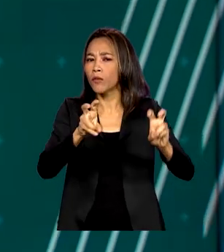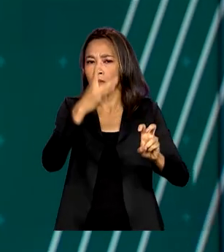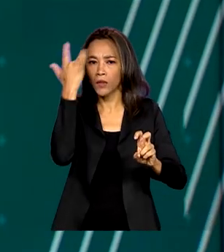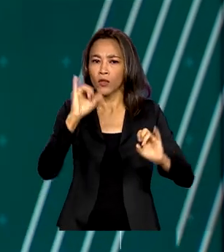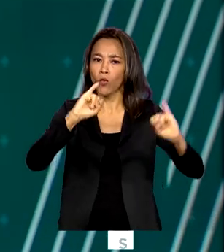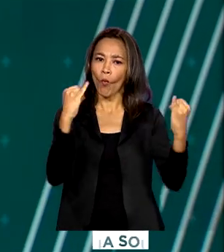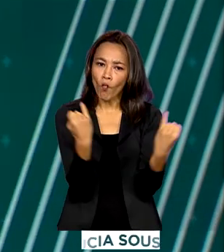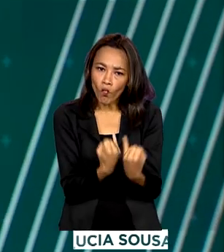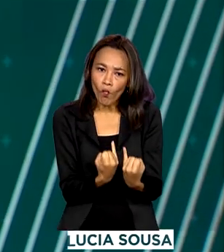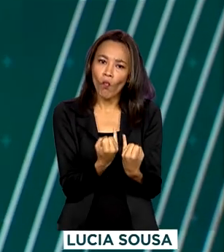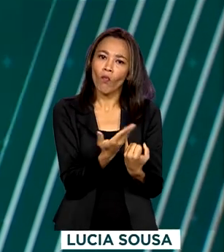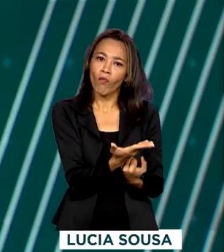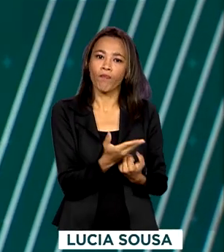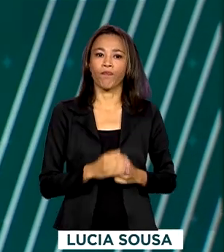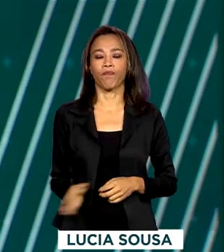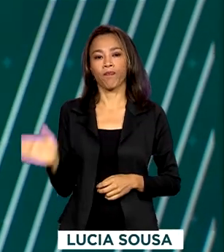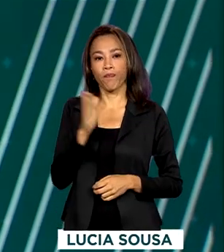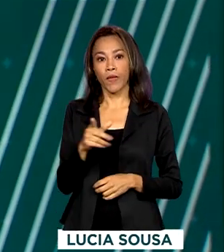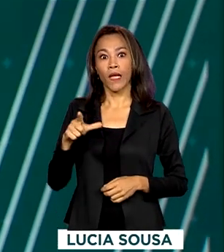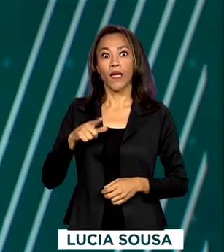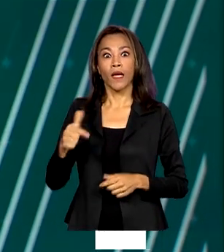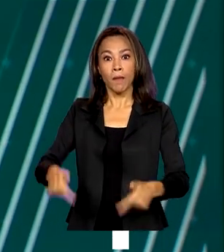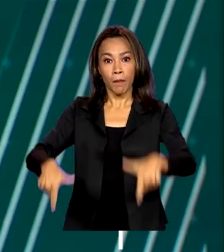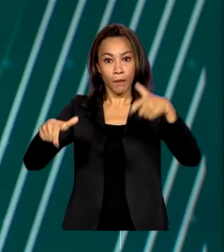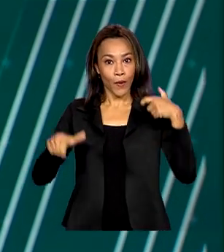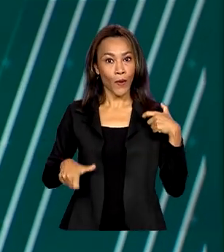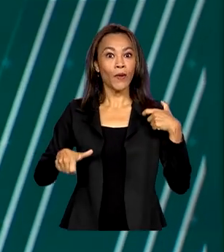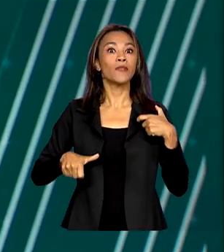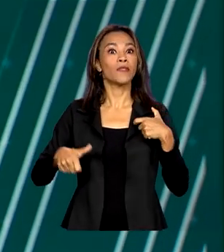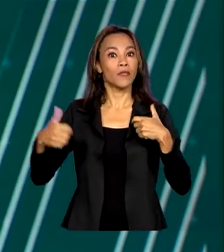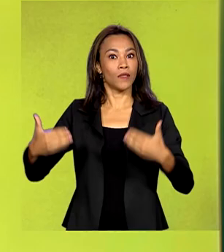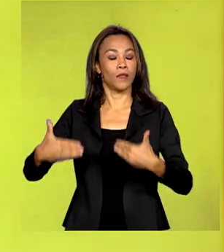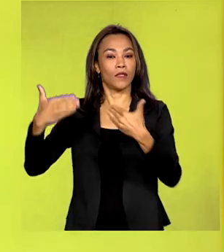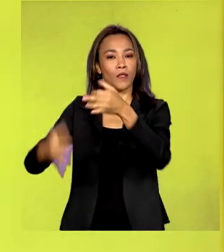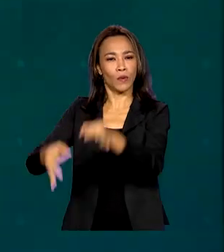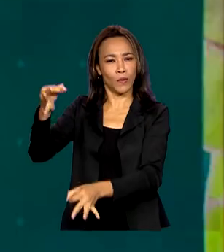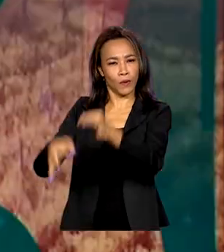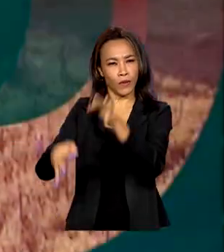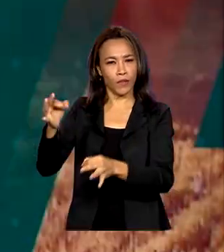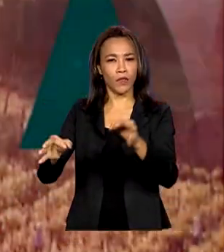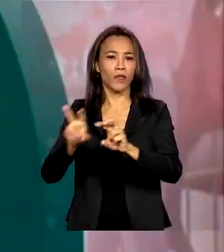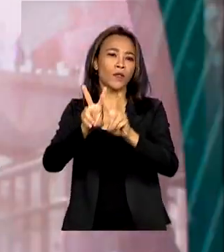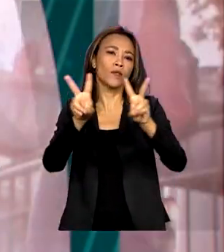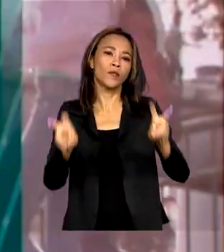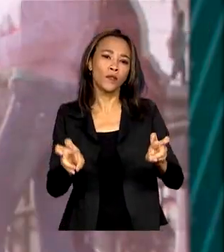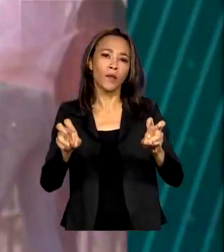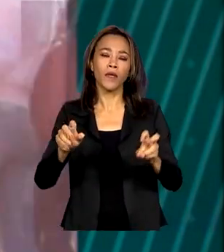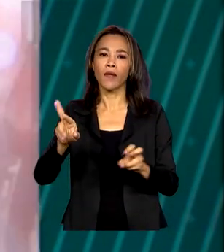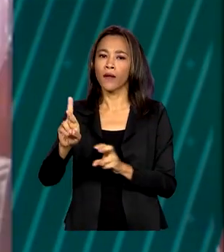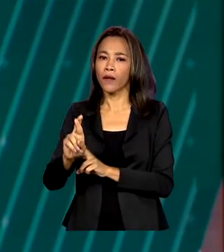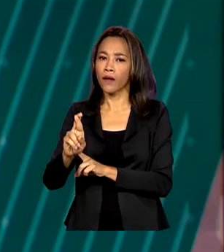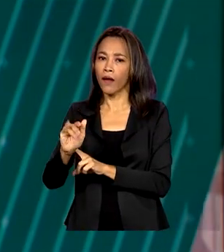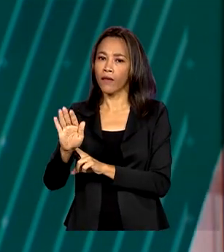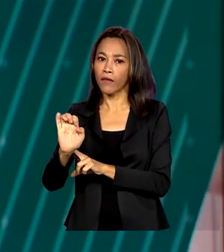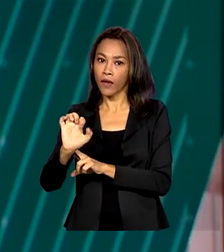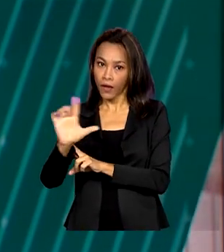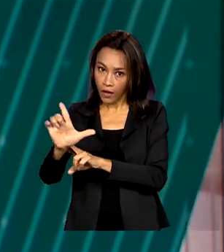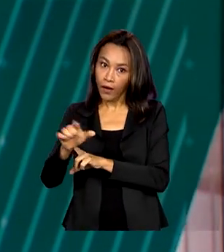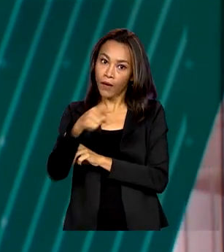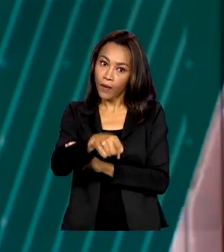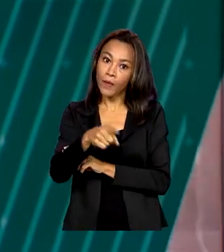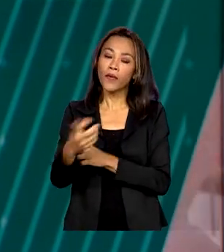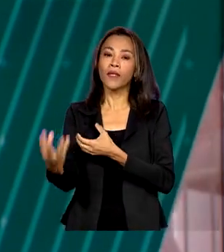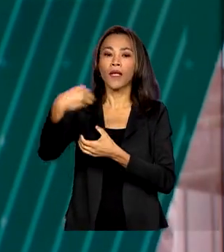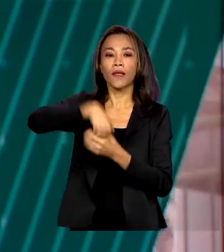Segurança Pública deu posse a Rafael Velasco na nova Secretaria Nacional de Políticas Penais. A estrutura fica no lugar do